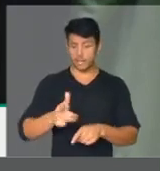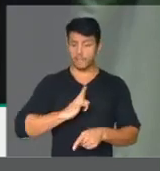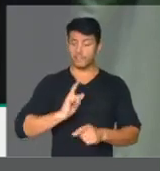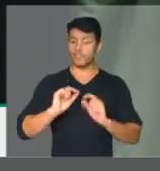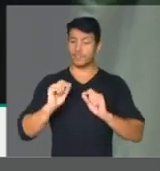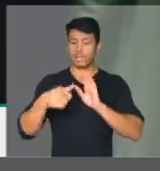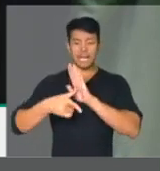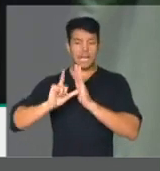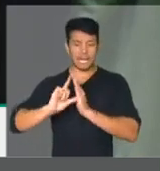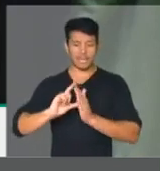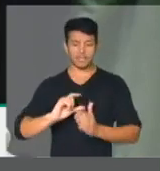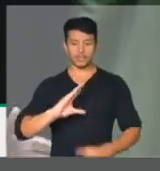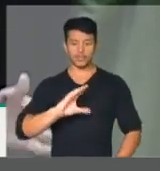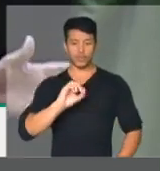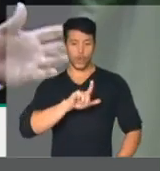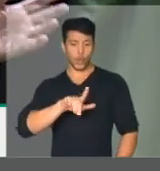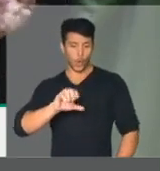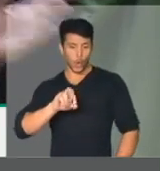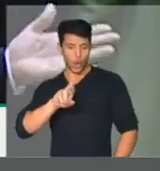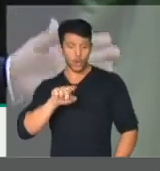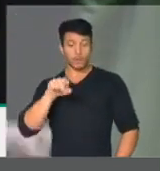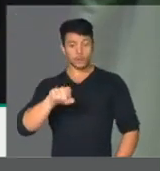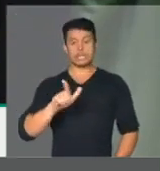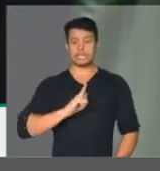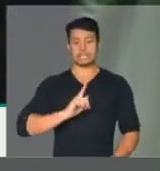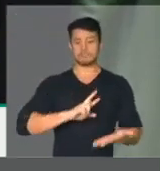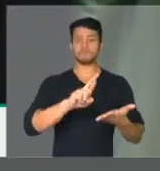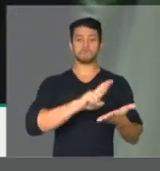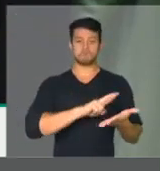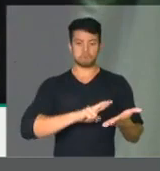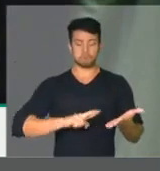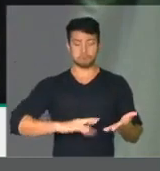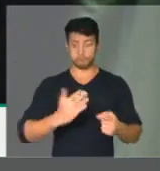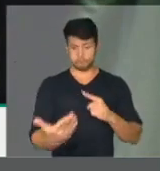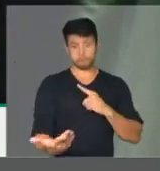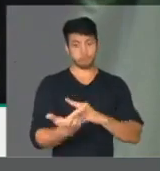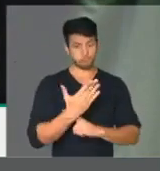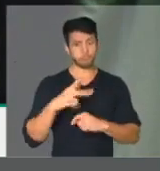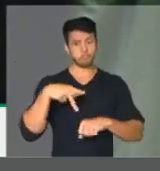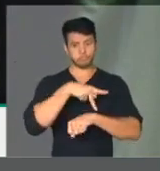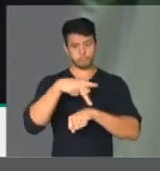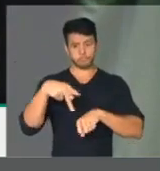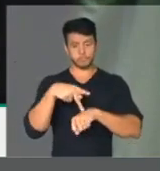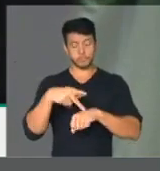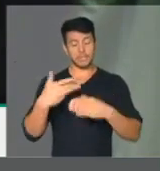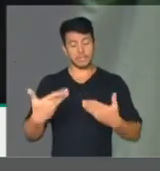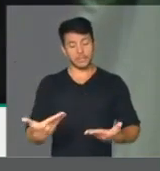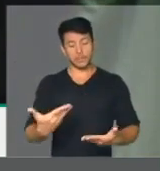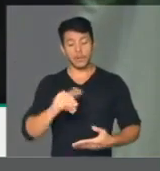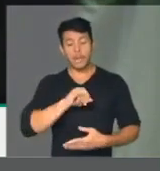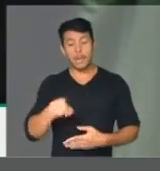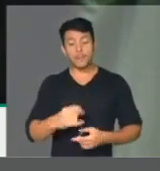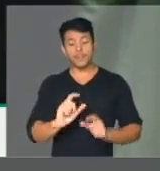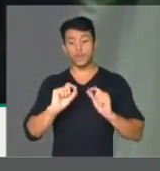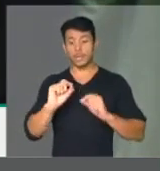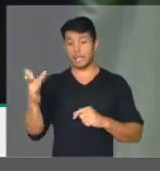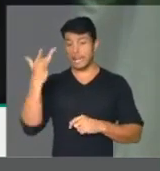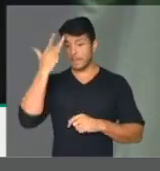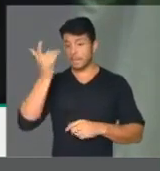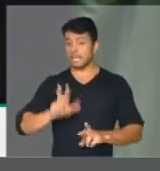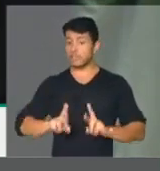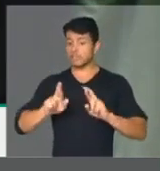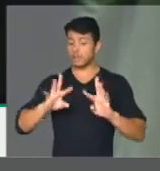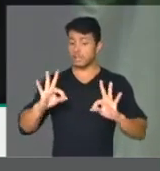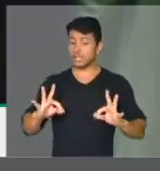Collor de Mello. Então, deu já grandes contribuições ao nosso país. Eu quero dizer que amanhã conto com o apoio de